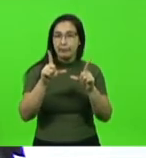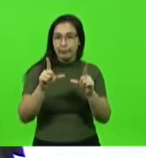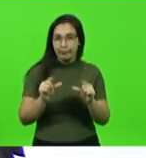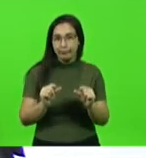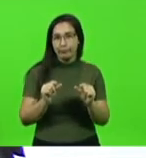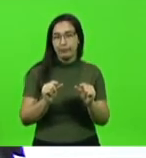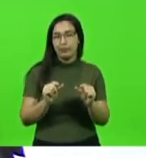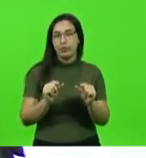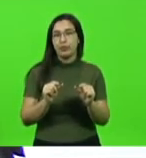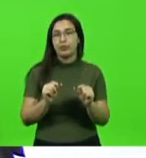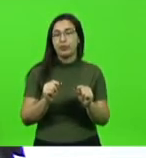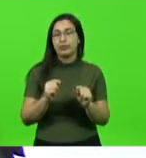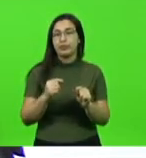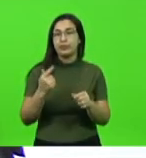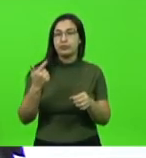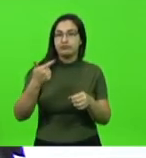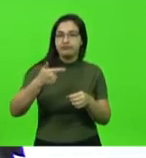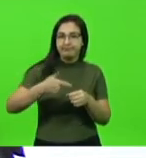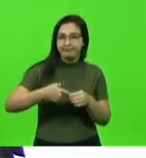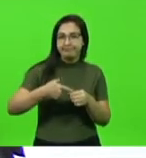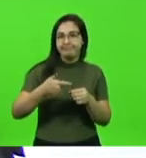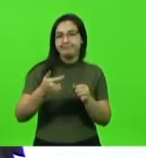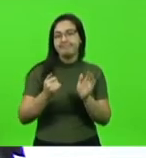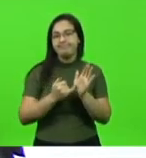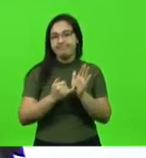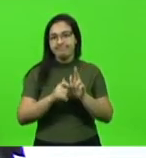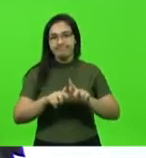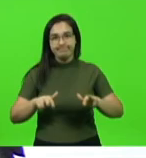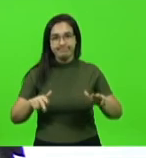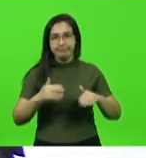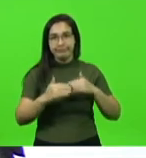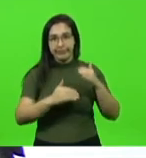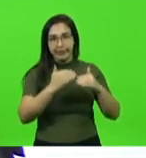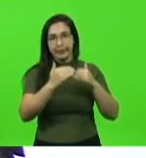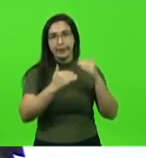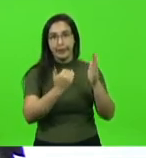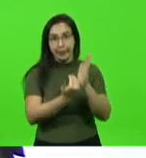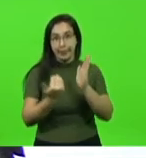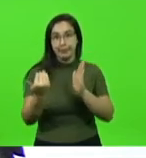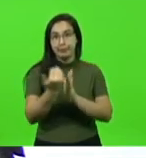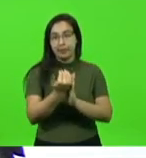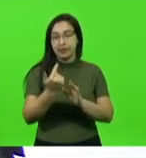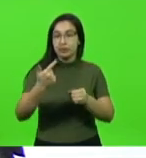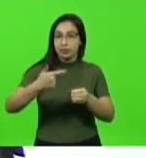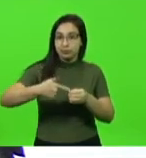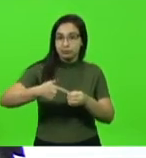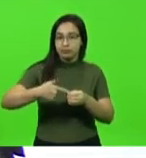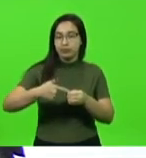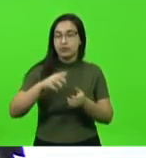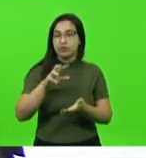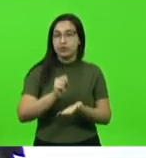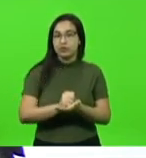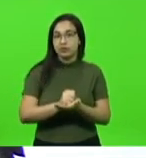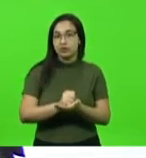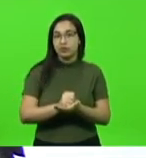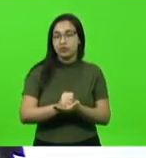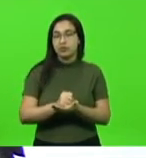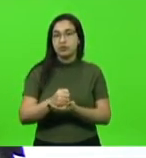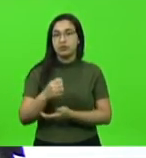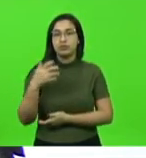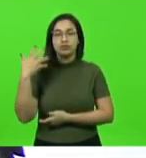do combustível dos impostos que se aceleram sobre os combustíveis faço aqui o registro da fala do professor Lincoln